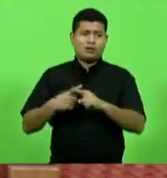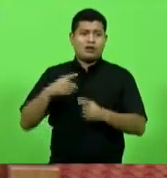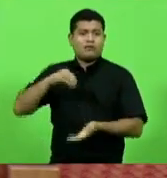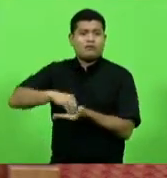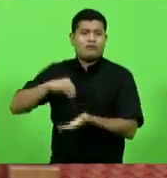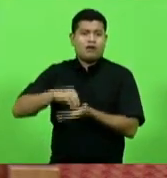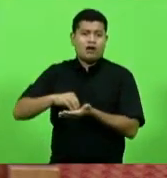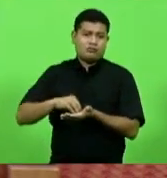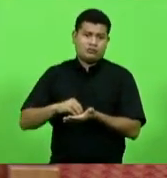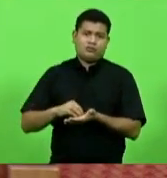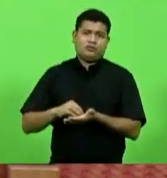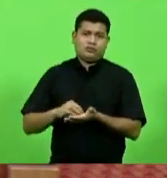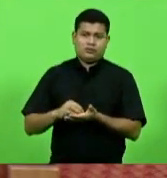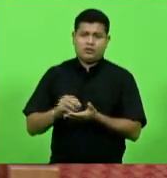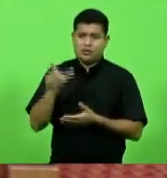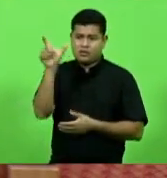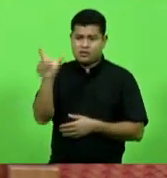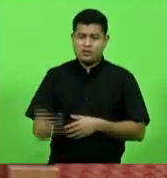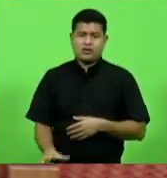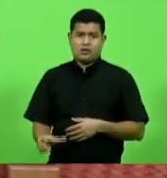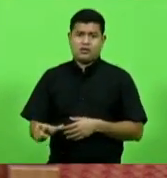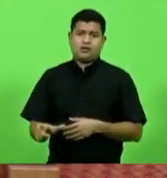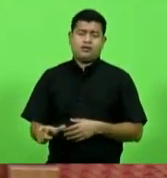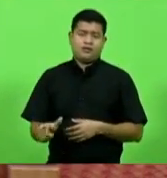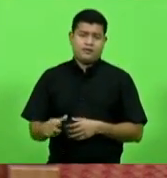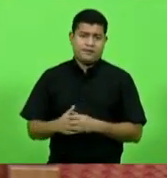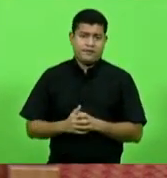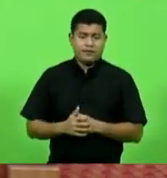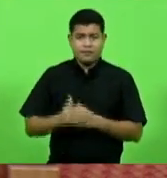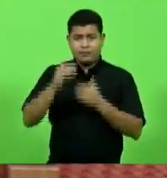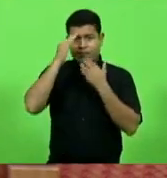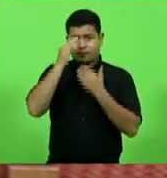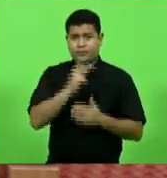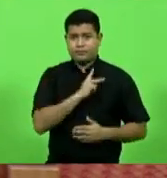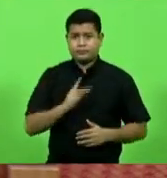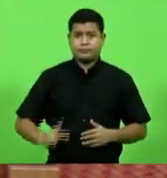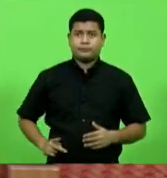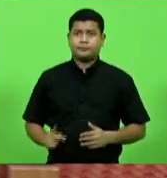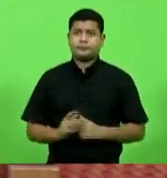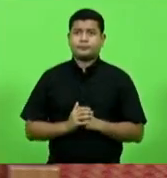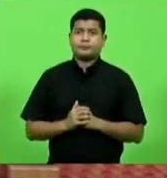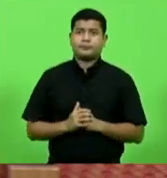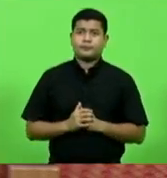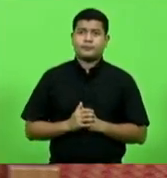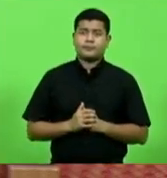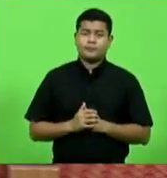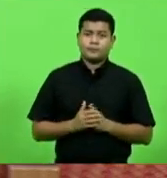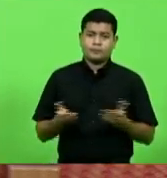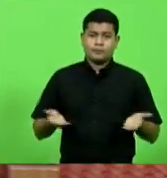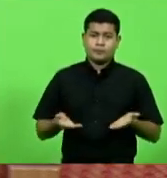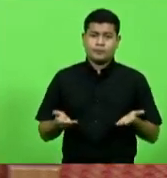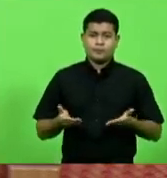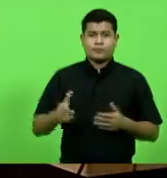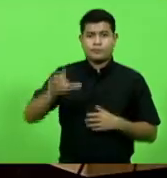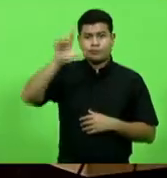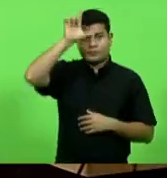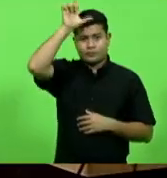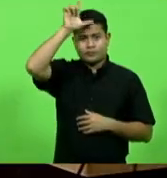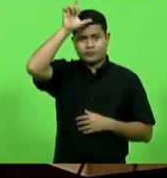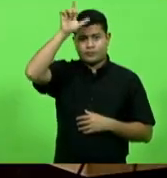lá nós temos obrigado senhor presidente resta o tempo com o deputado sargento Lima eu gostaria só